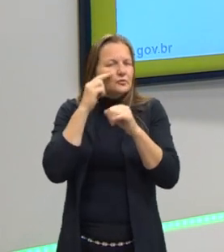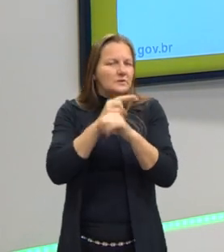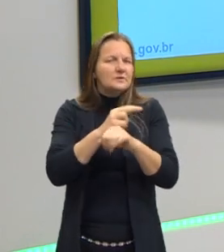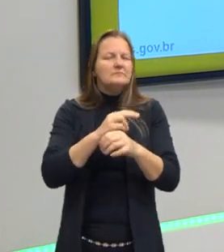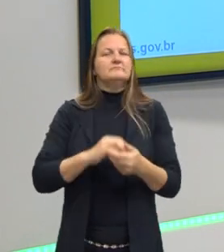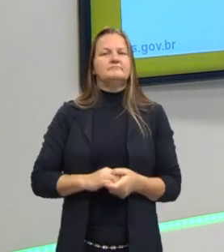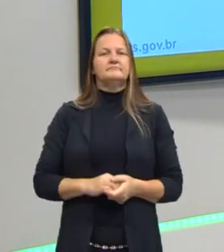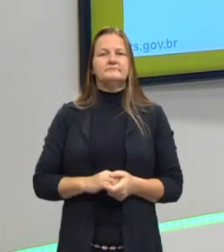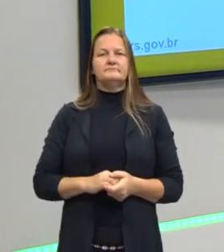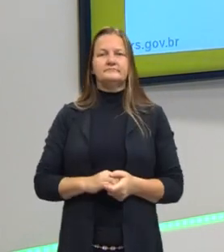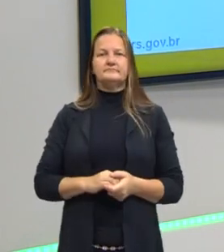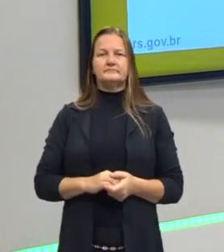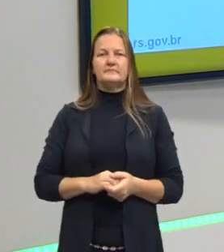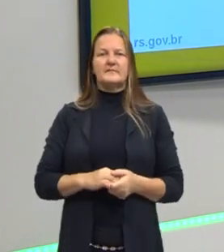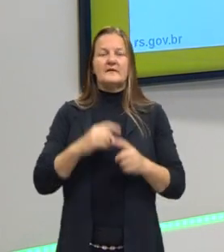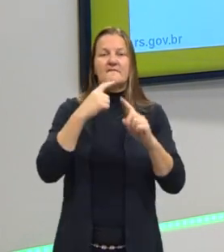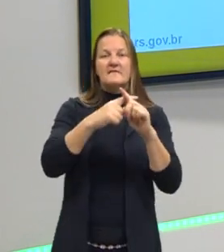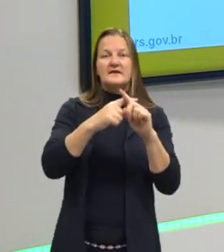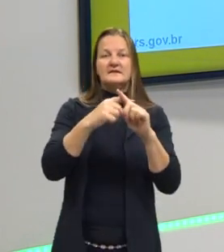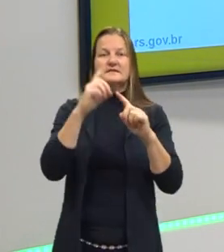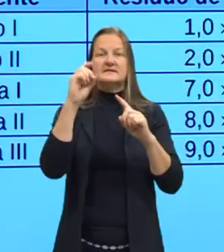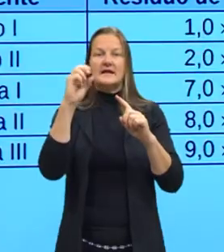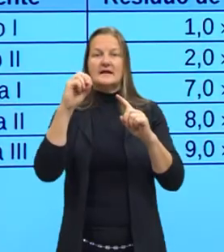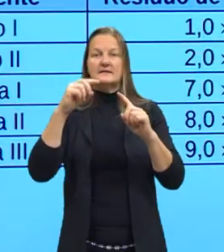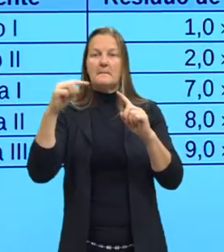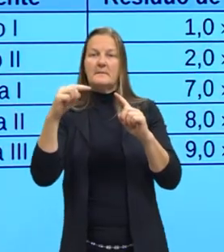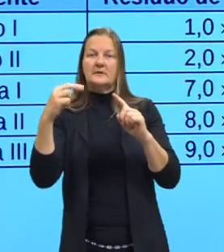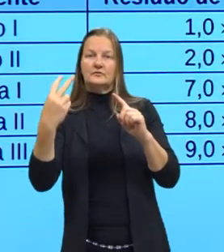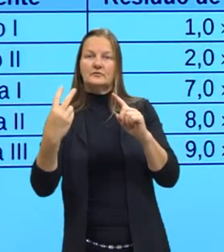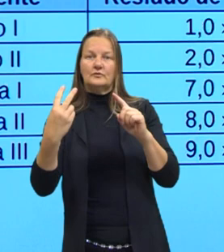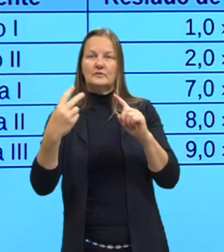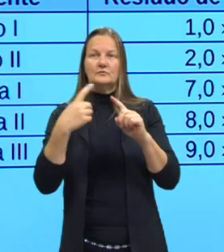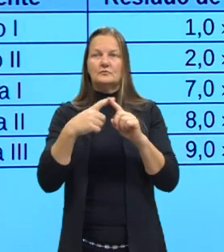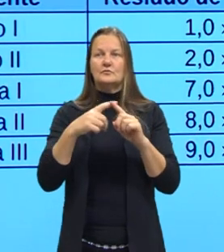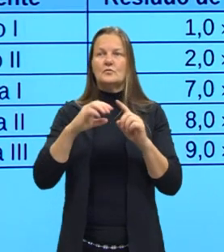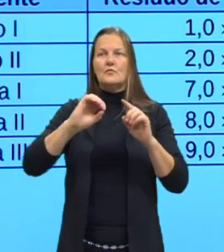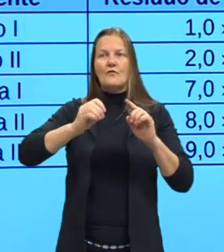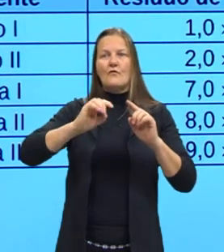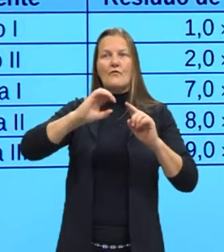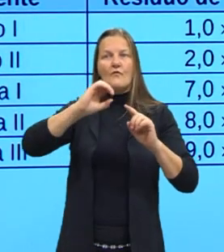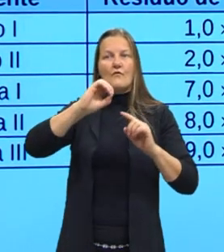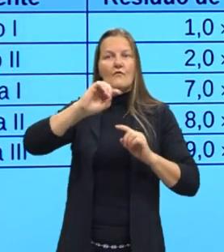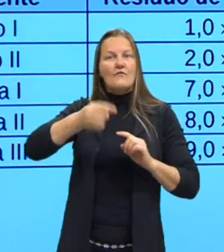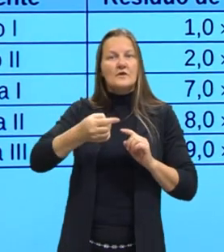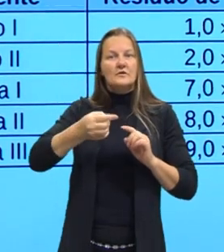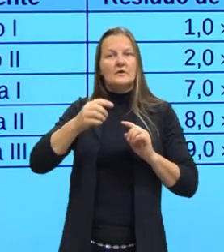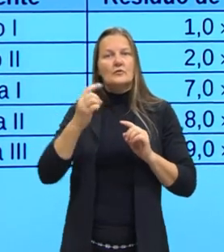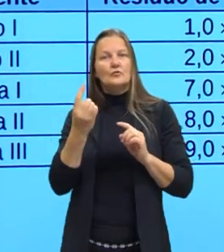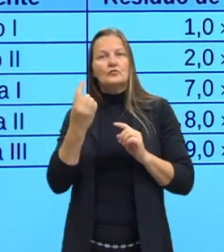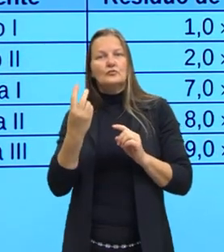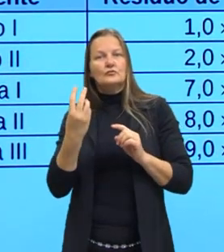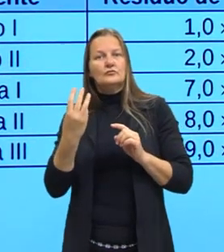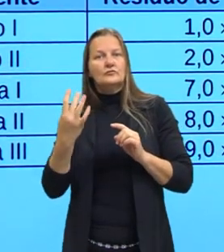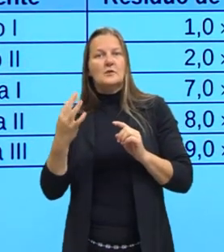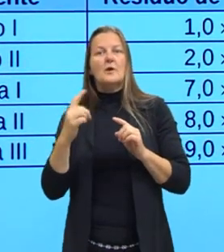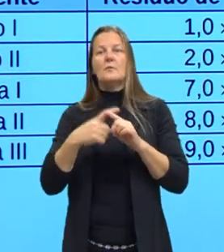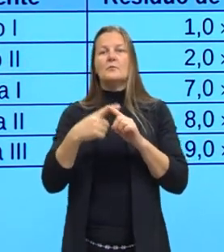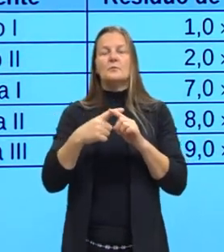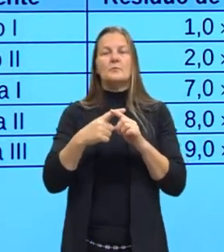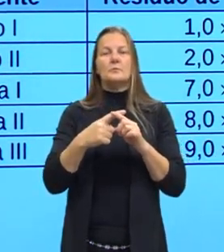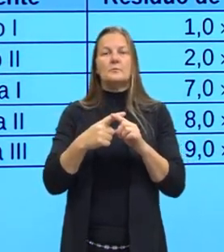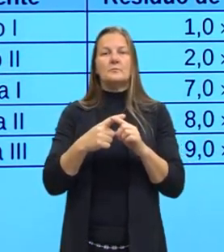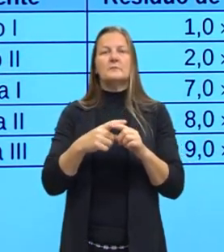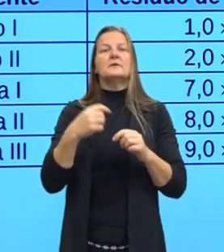Essa notação do vezes 10⁻² é porque eu contei as casas depois da vírgula. Por que eu fiz essa notação?